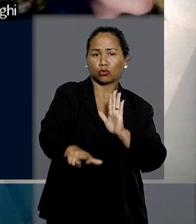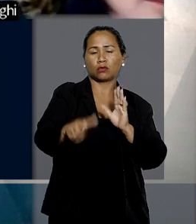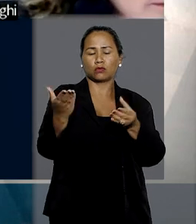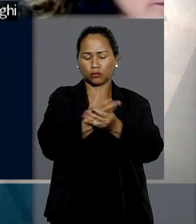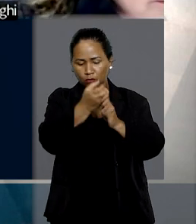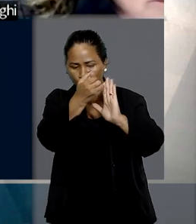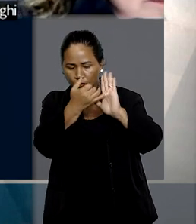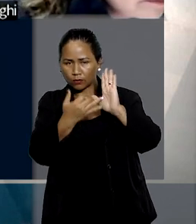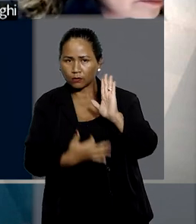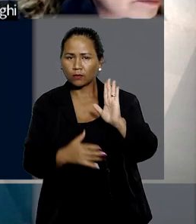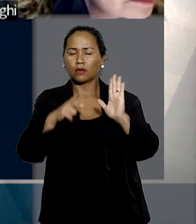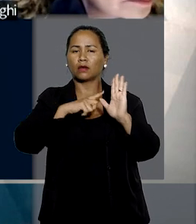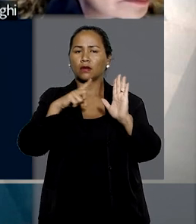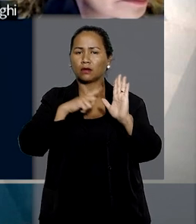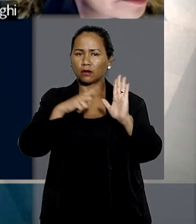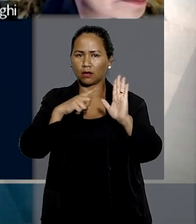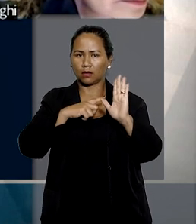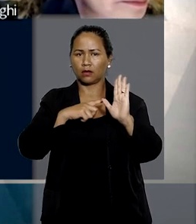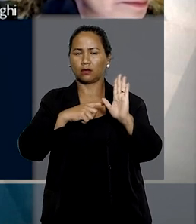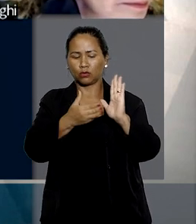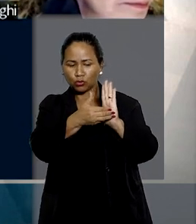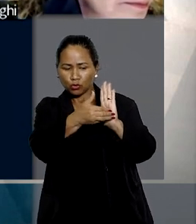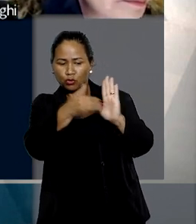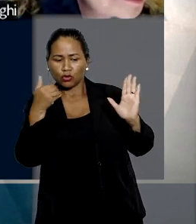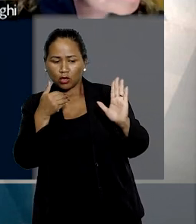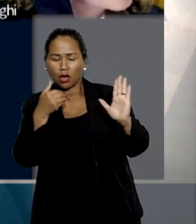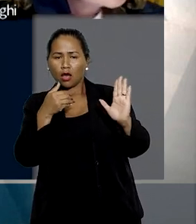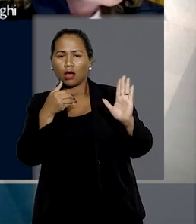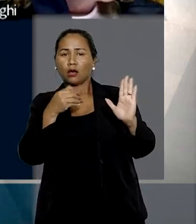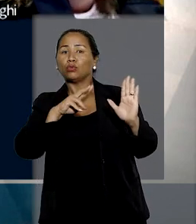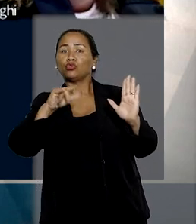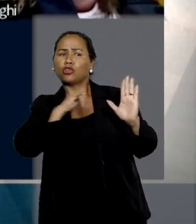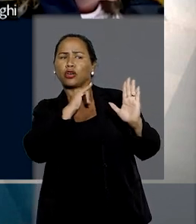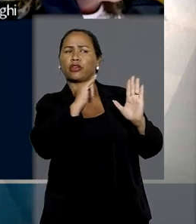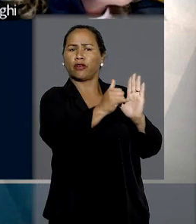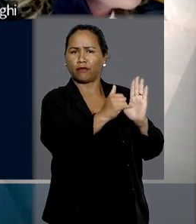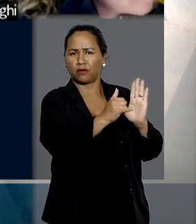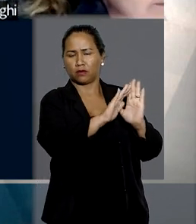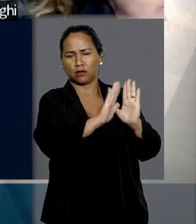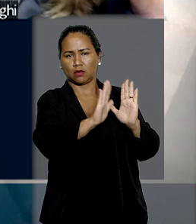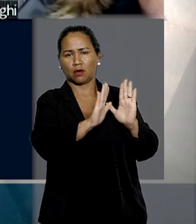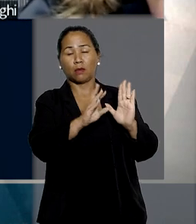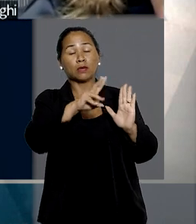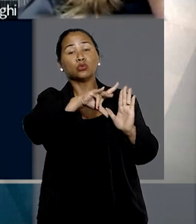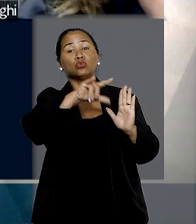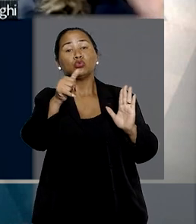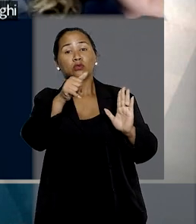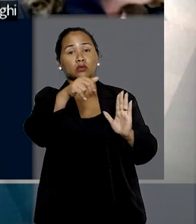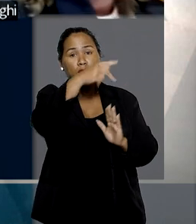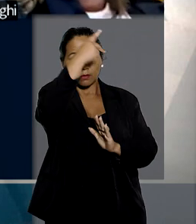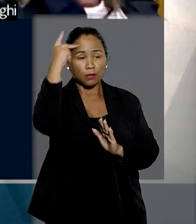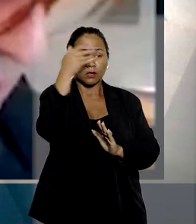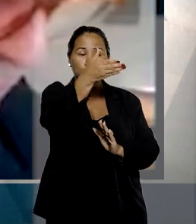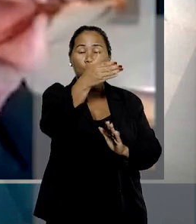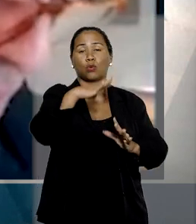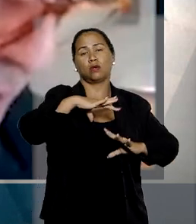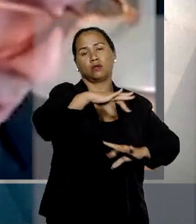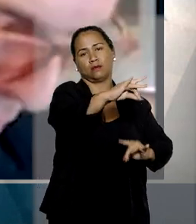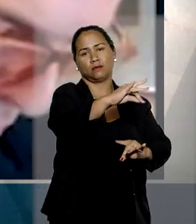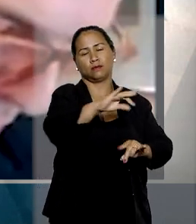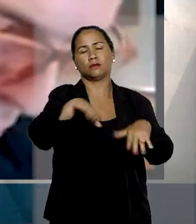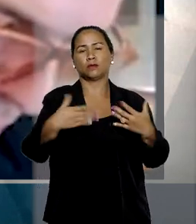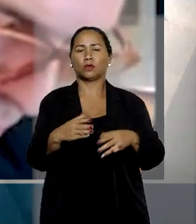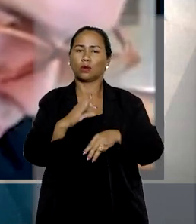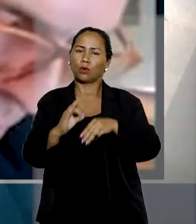oferecimento dos embargos monitórios, deve excluir o dia da juntada do aviso e incluir o dia do vencimento. Desta